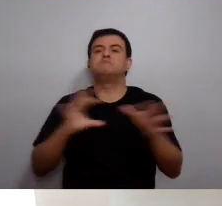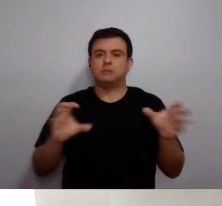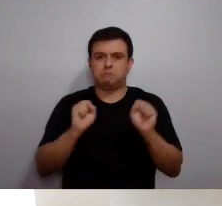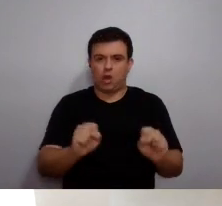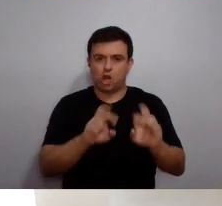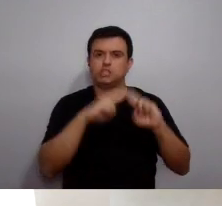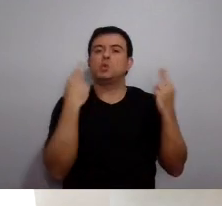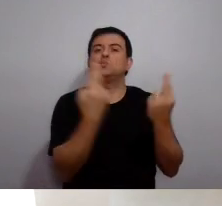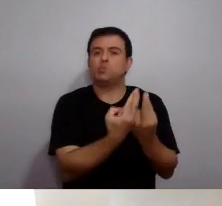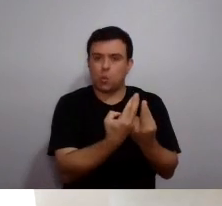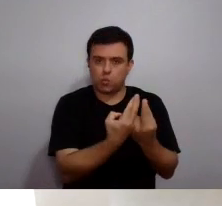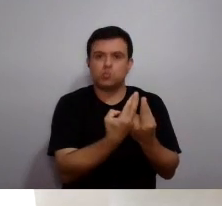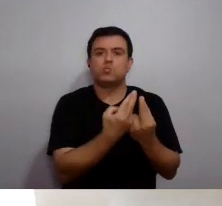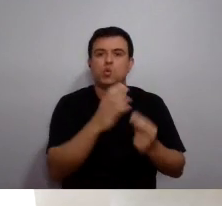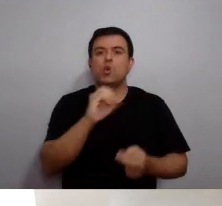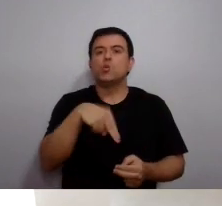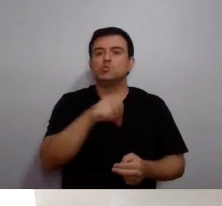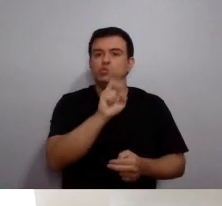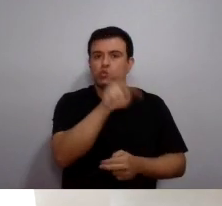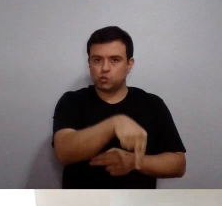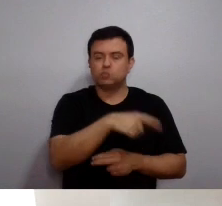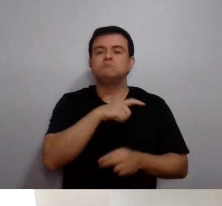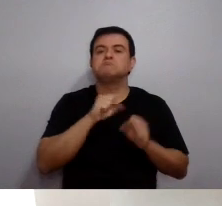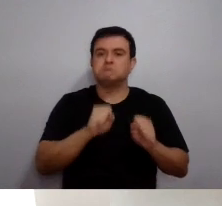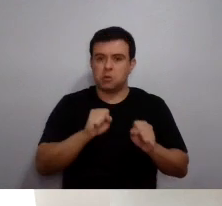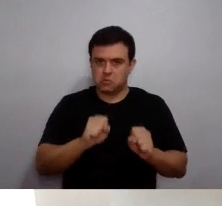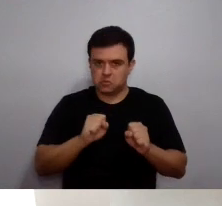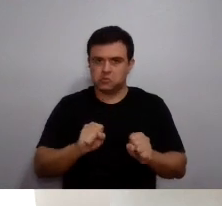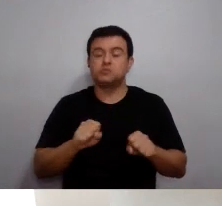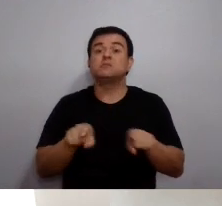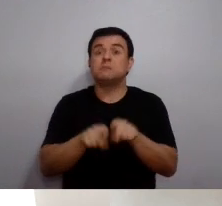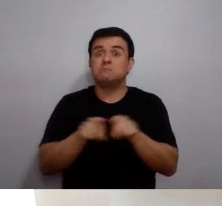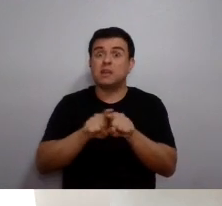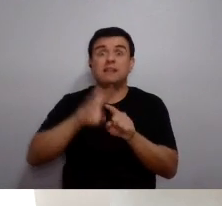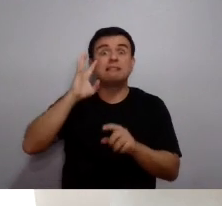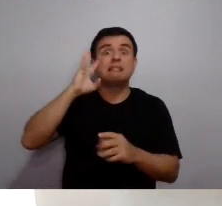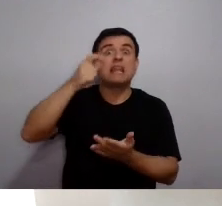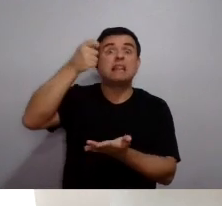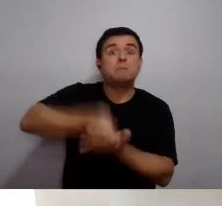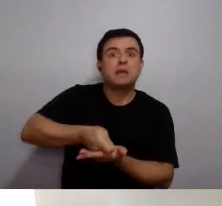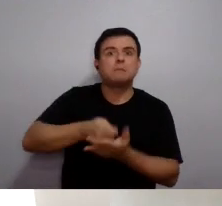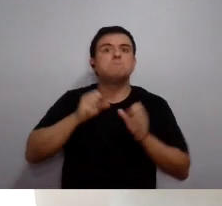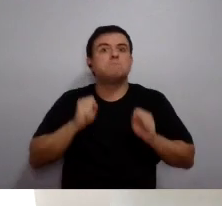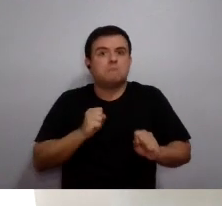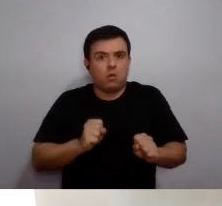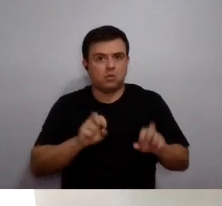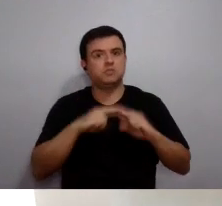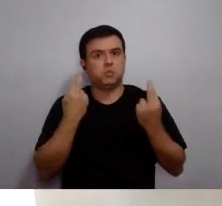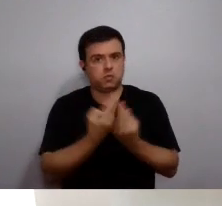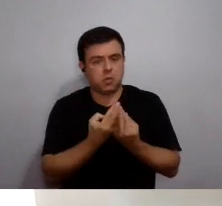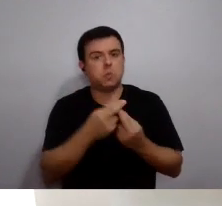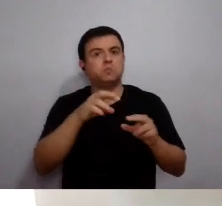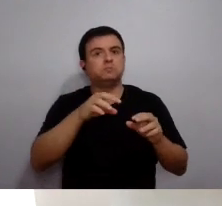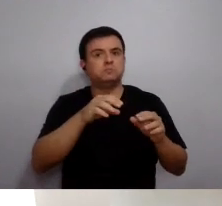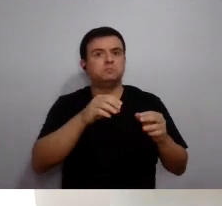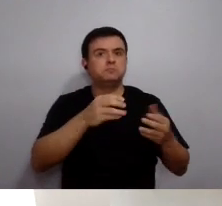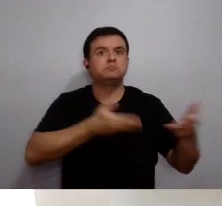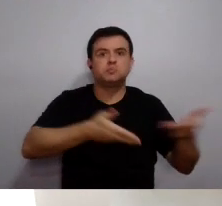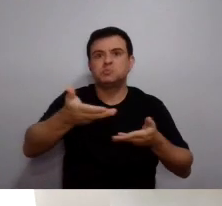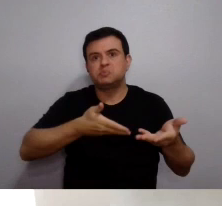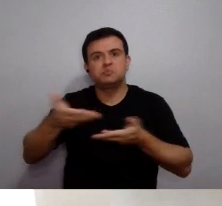possibilita, autoriza as reuniões do consumo, inclusive deliberações oficiais desses conselhos superiores. E